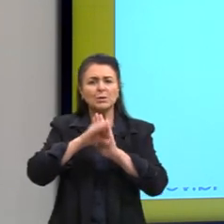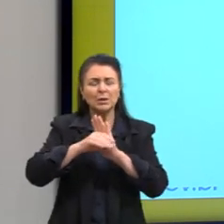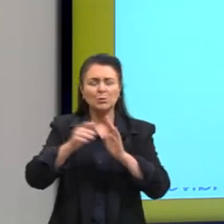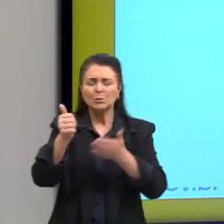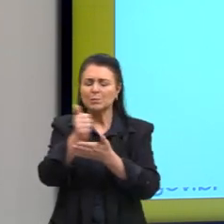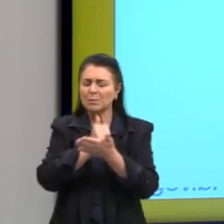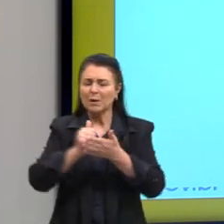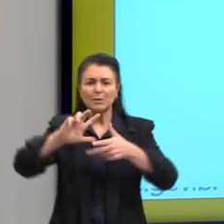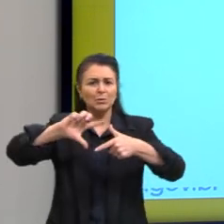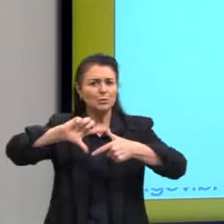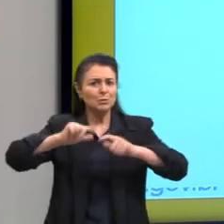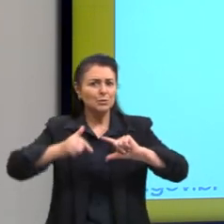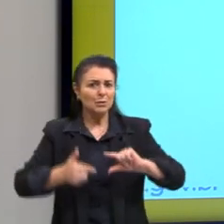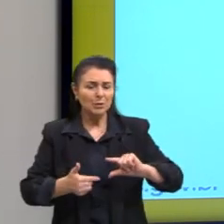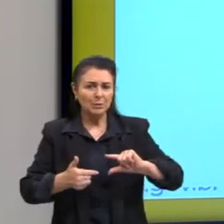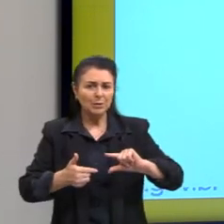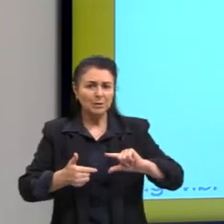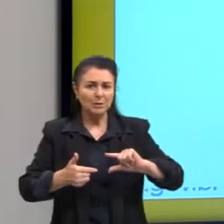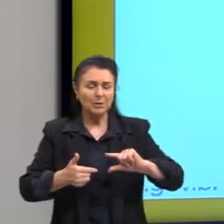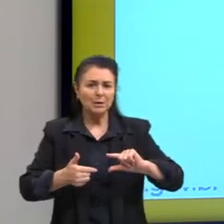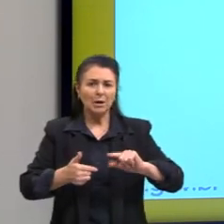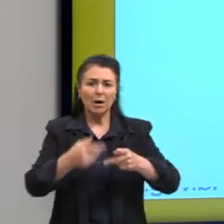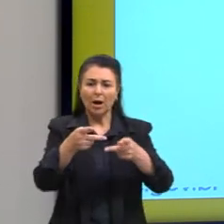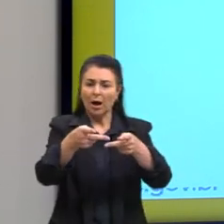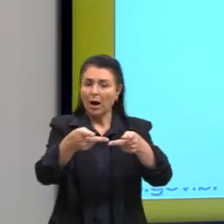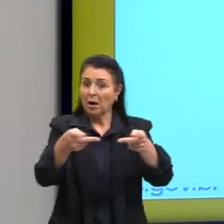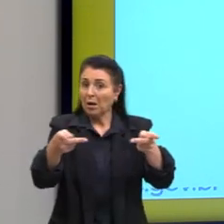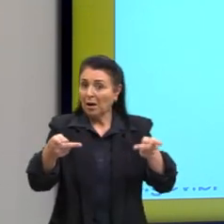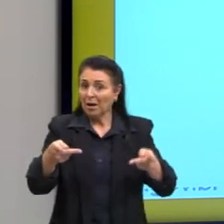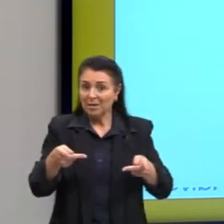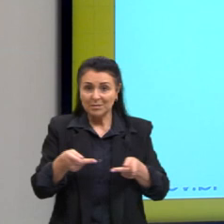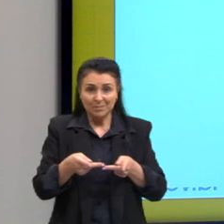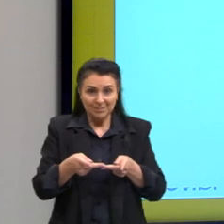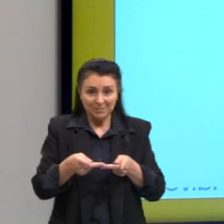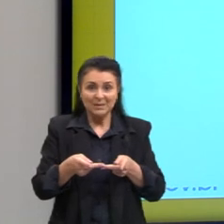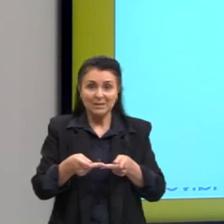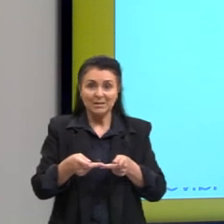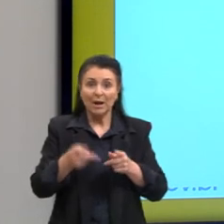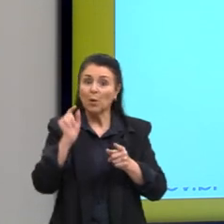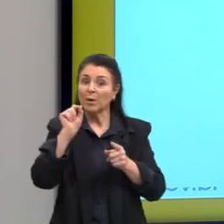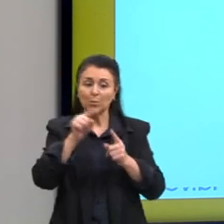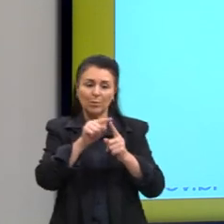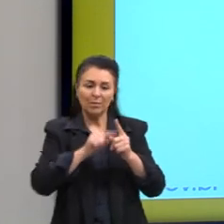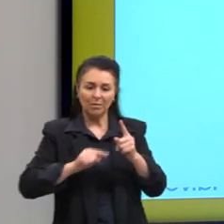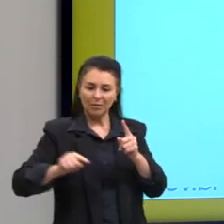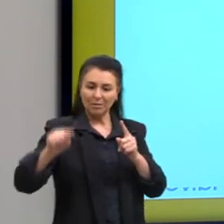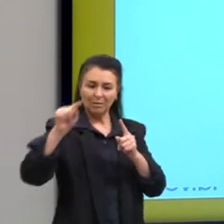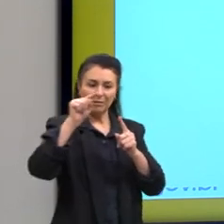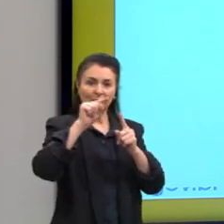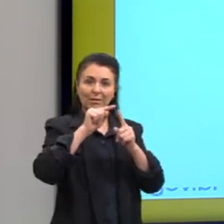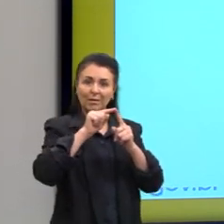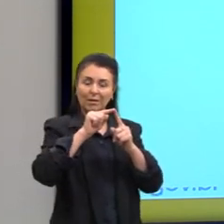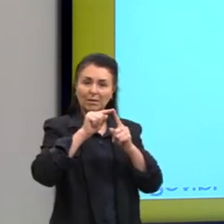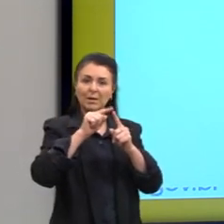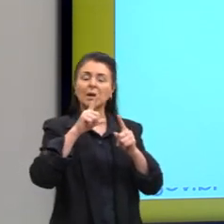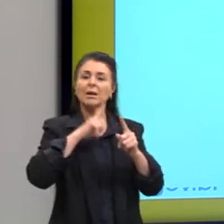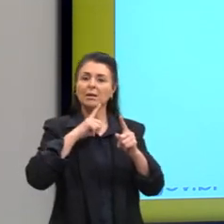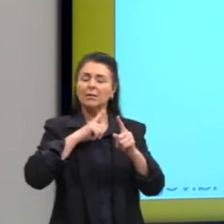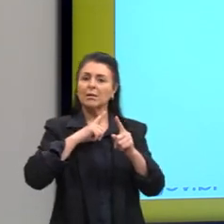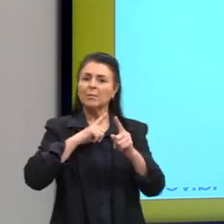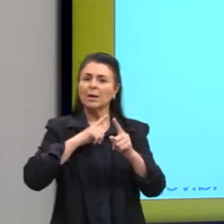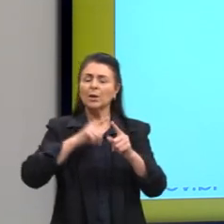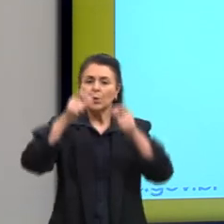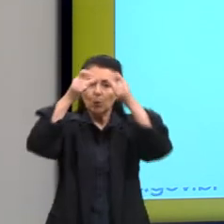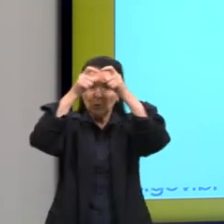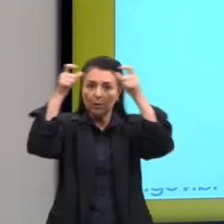afinal, contas, a pizza configura, então, uma circunferência, um círculo. E nós temos, também, conhecimento